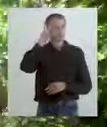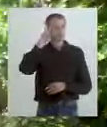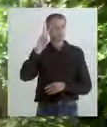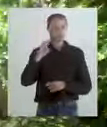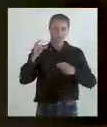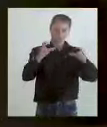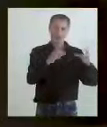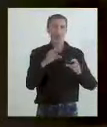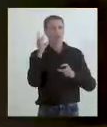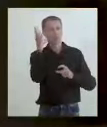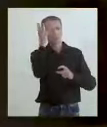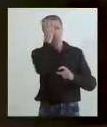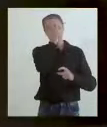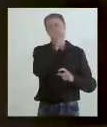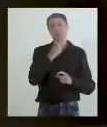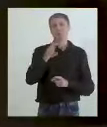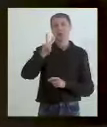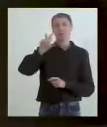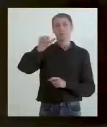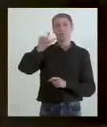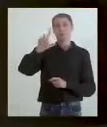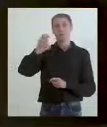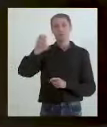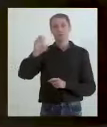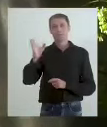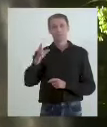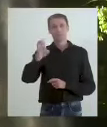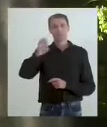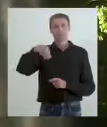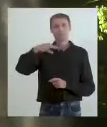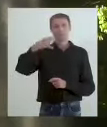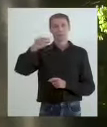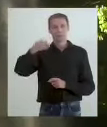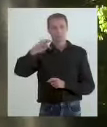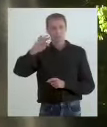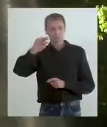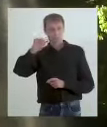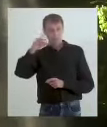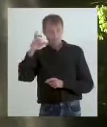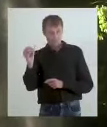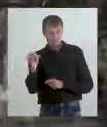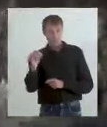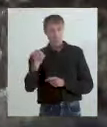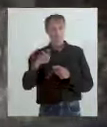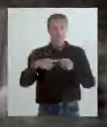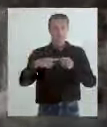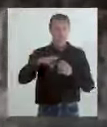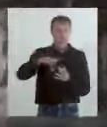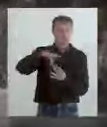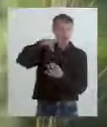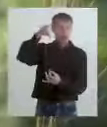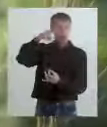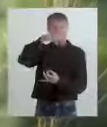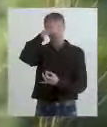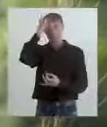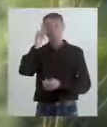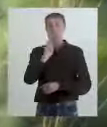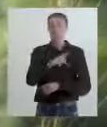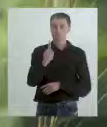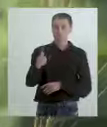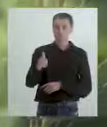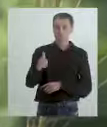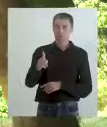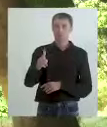histórias de lugares lindos, como o Vale Encantado na Cidade de Almas. E quem conversa com a gente é o professor e